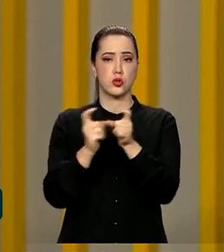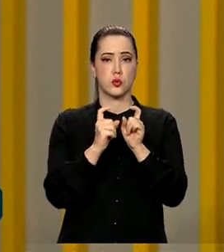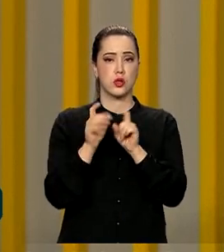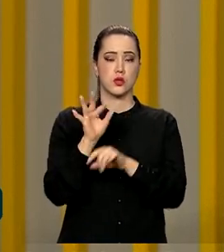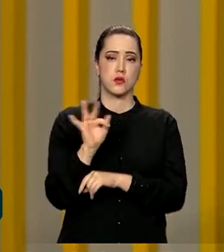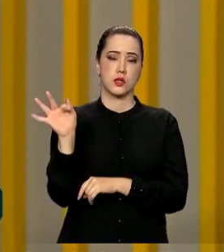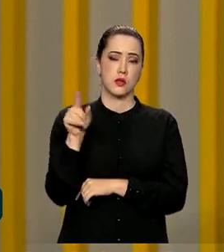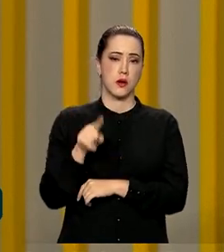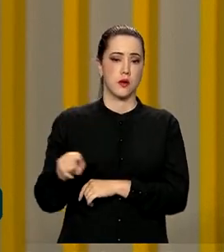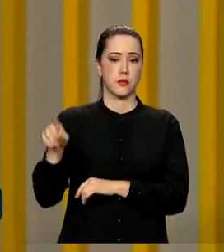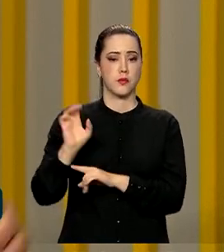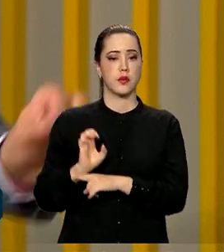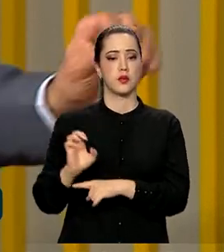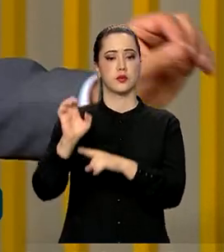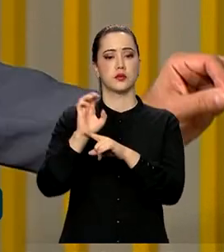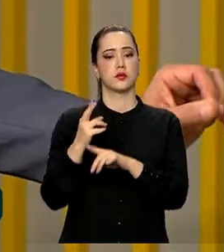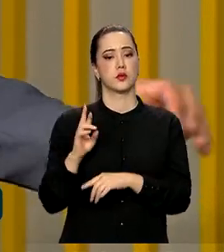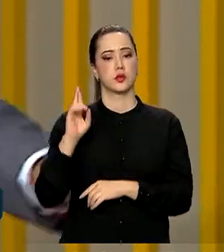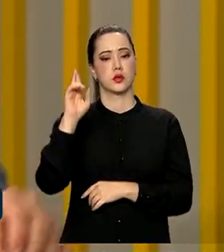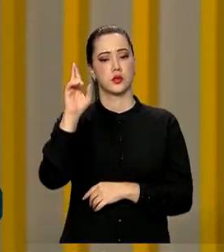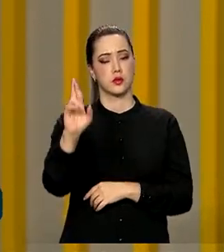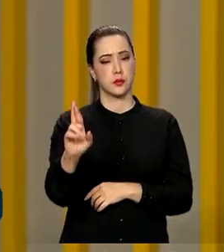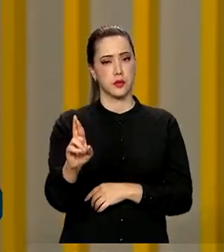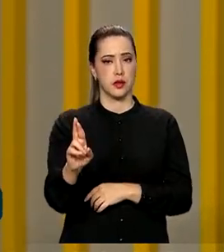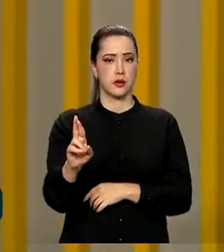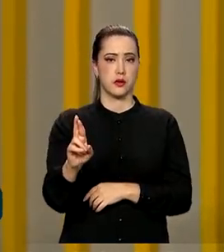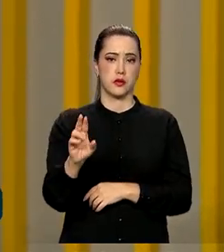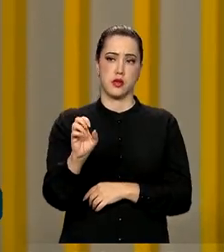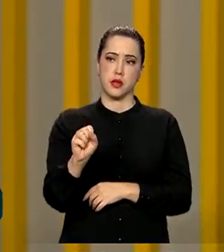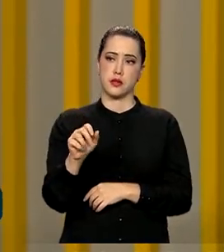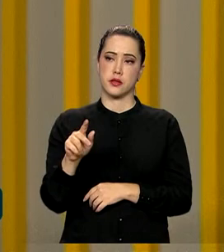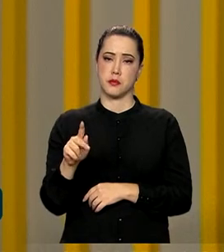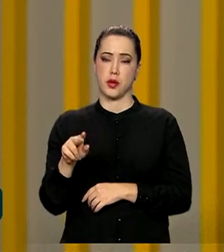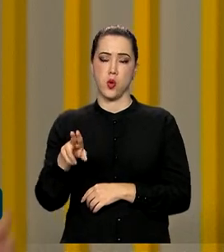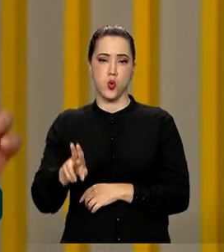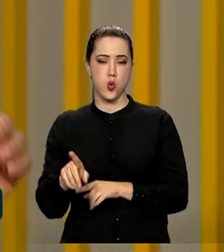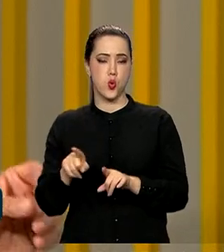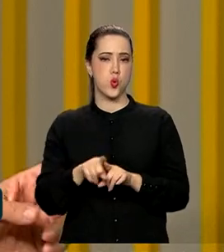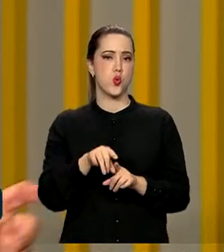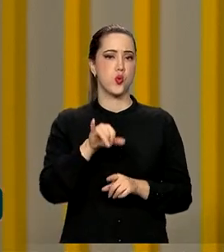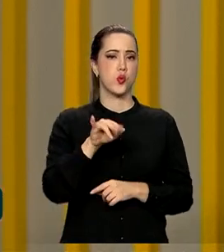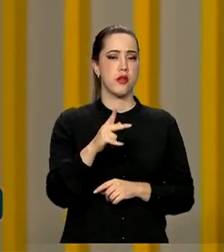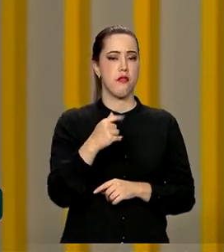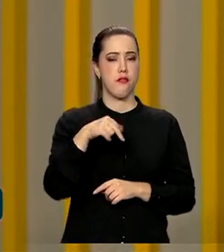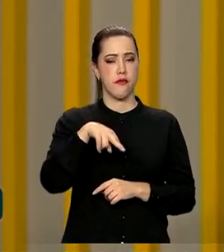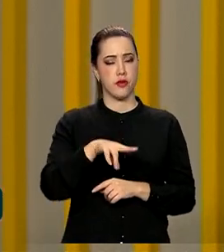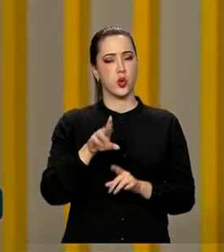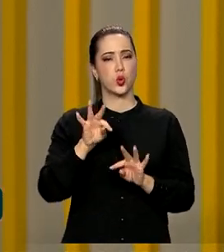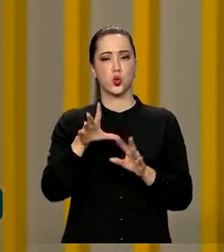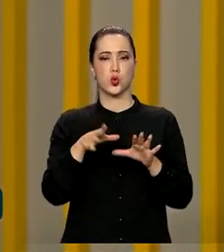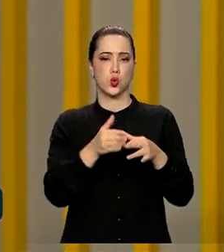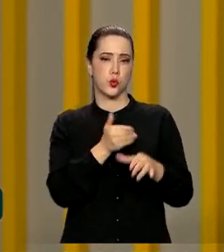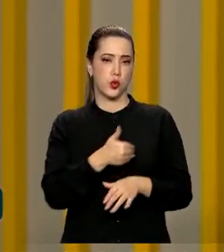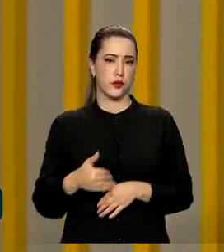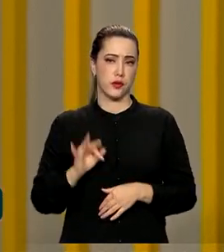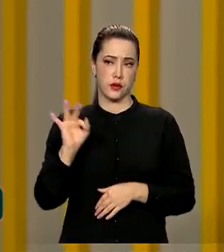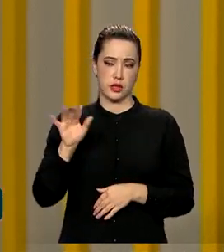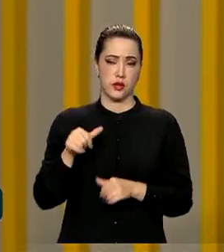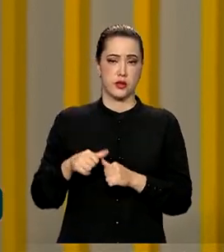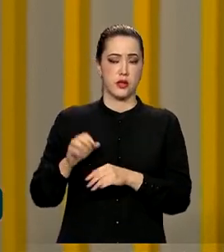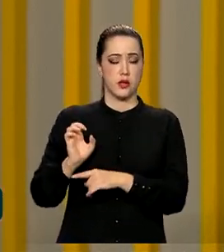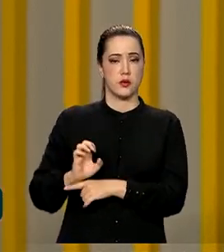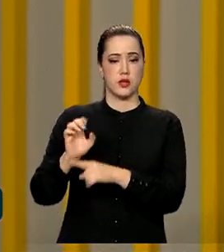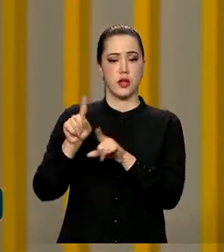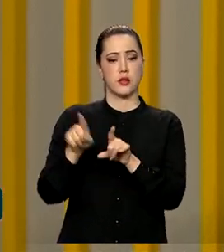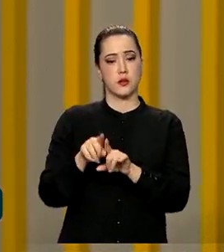federais nos estados. Com o representante da SPU, com o representante do IFAM, com todos os cargos federais no estado. É bom que muitas